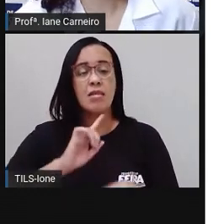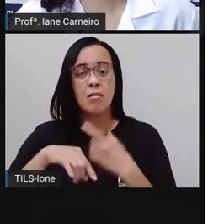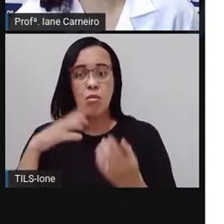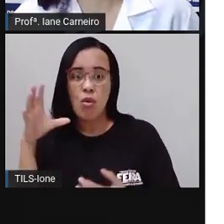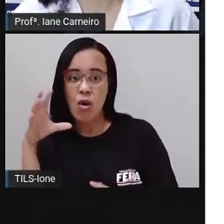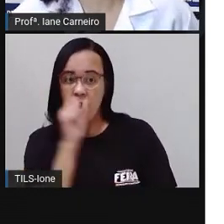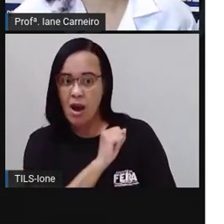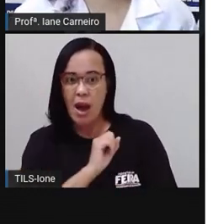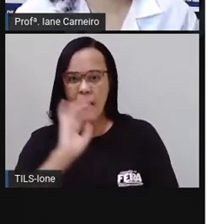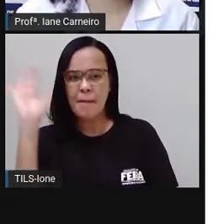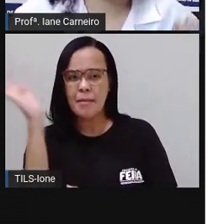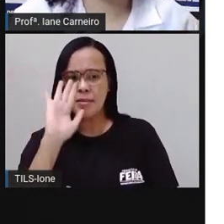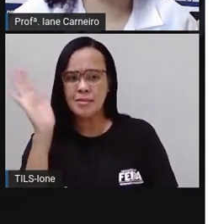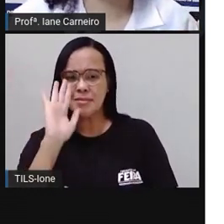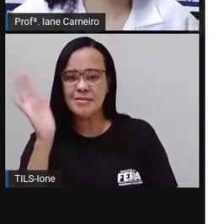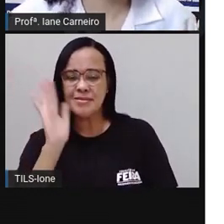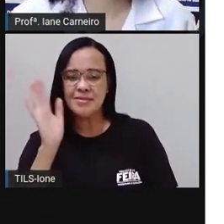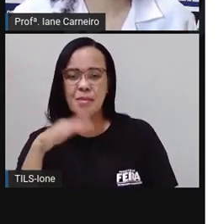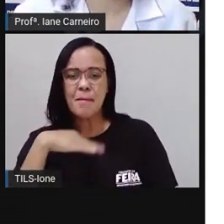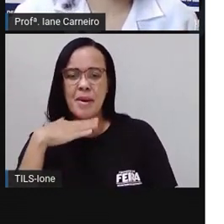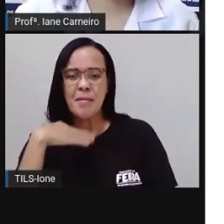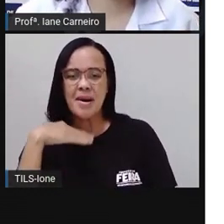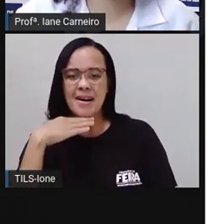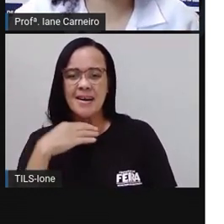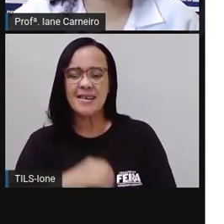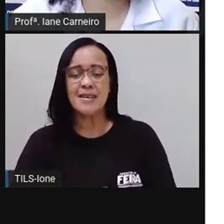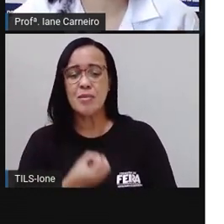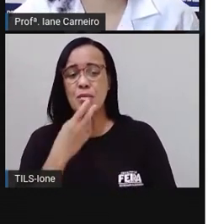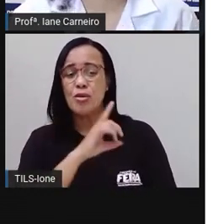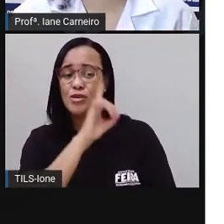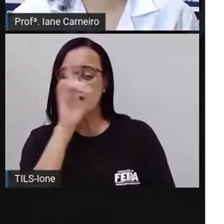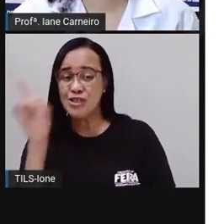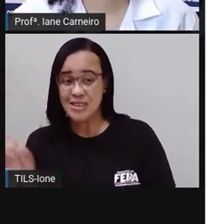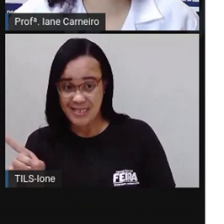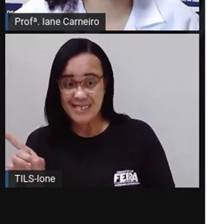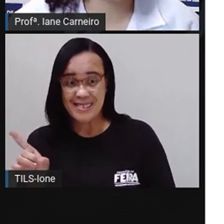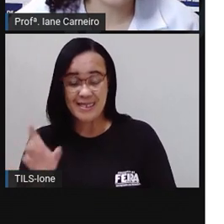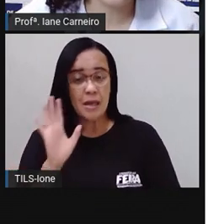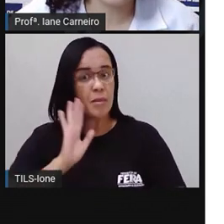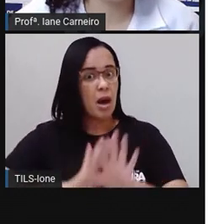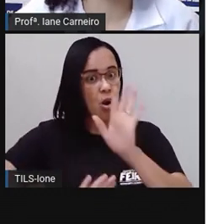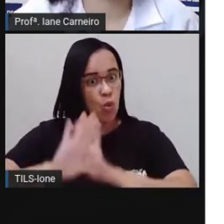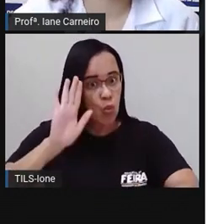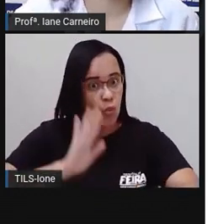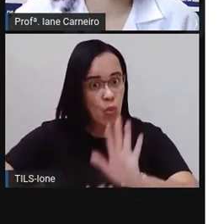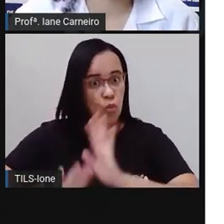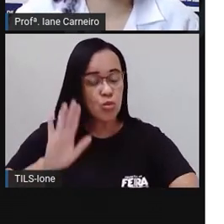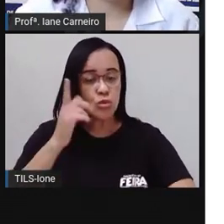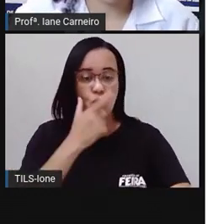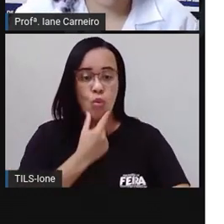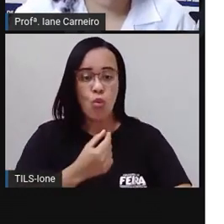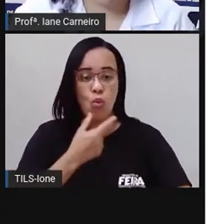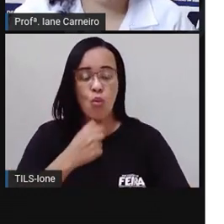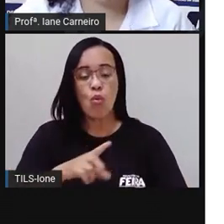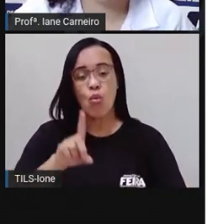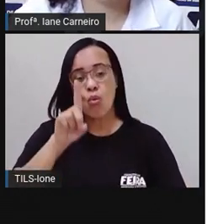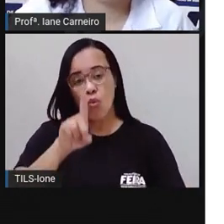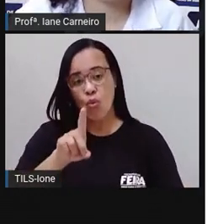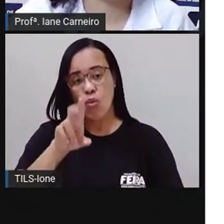dia, ela falou. E cuidado com o Duende. Sim, mamãe, respondeu Theo.